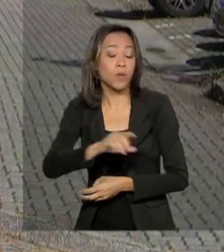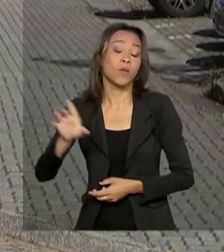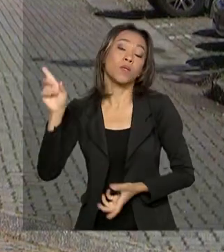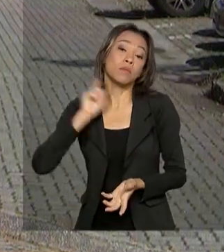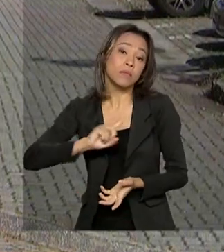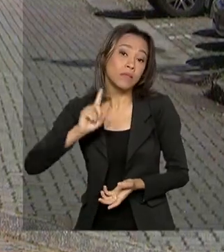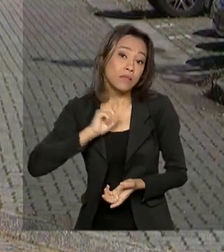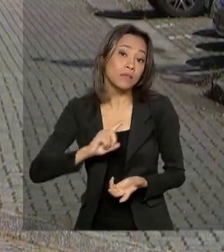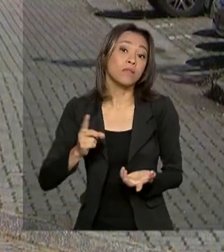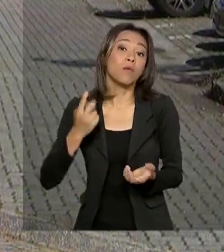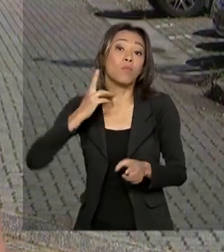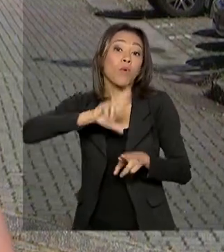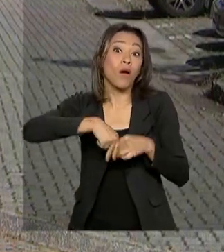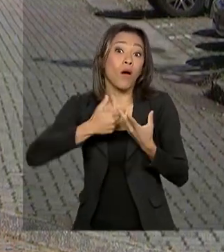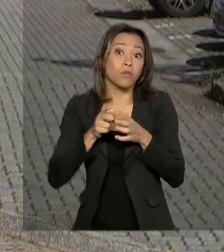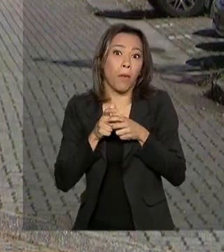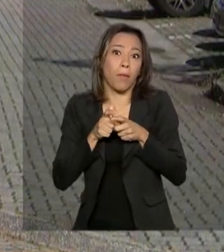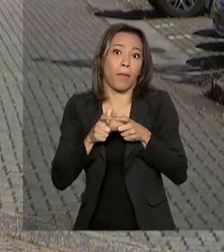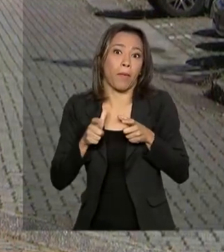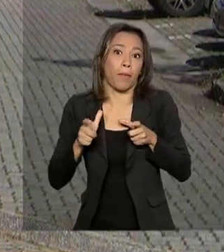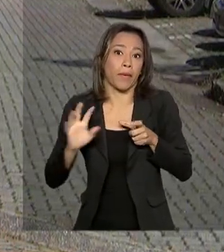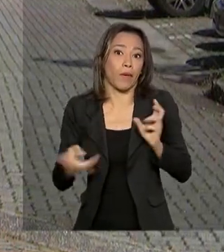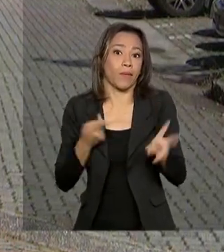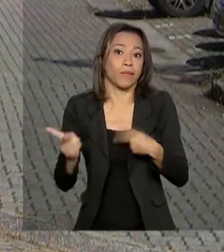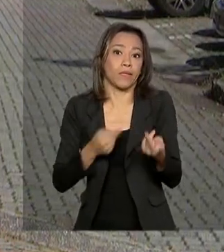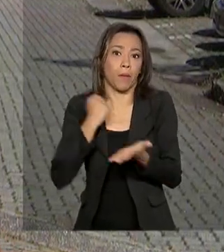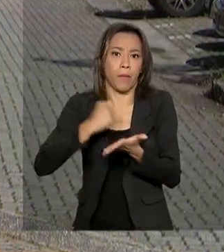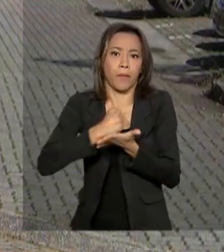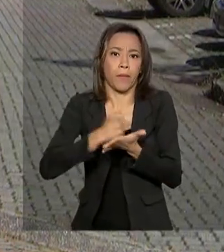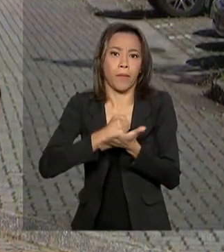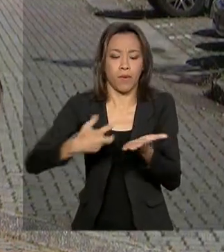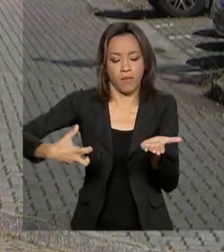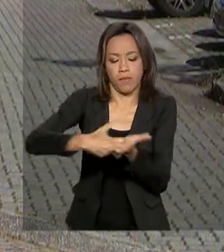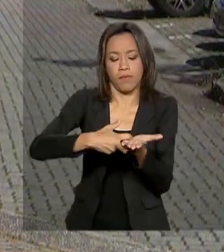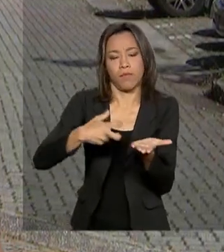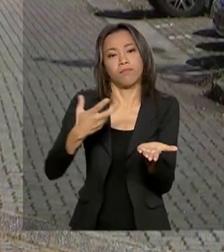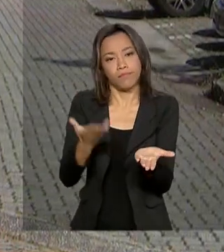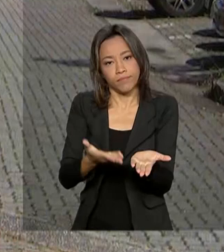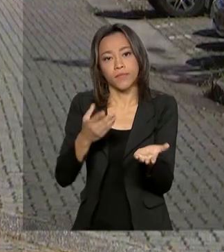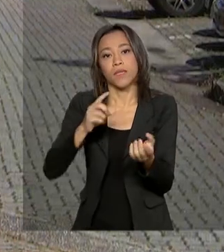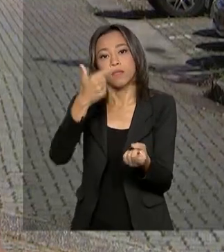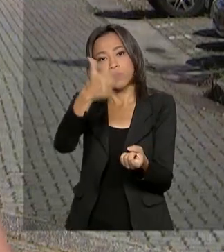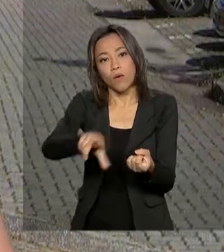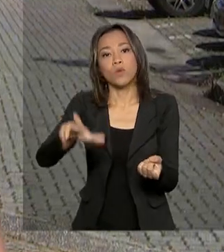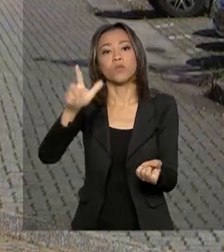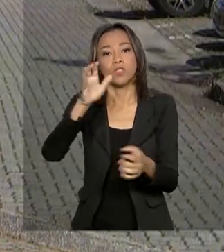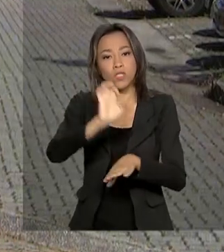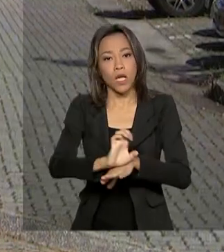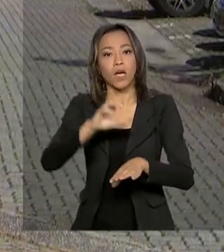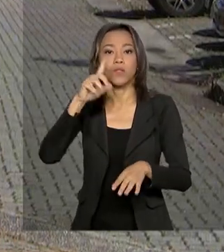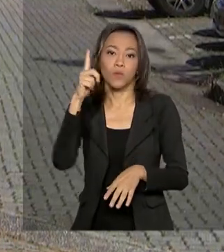Gerais, por causa do alto volume de emissão de passaportes, Goiás e